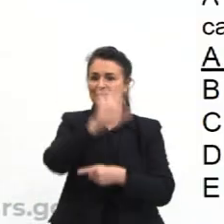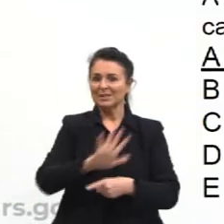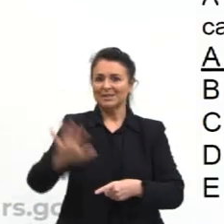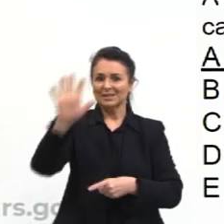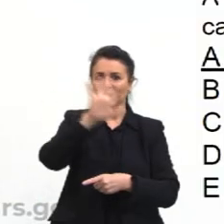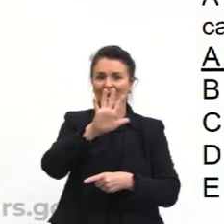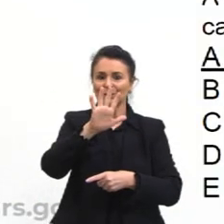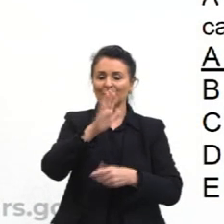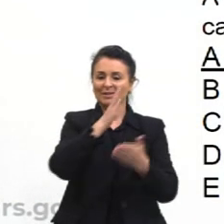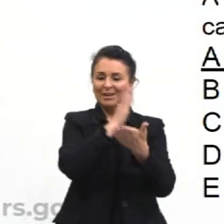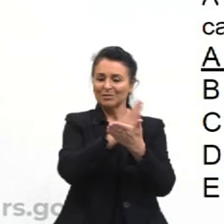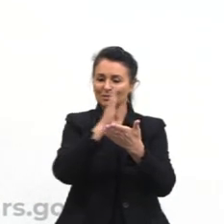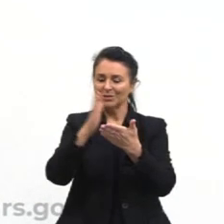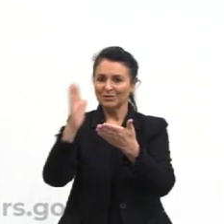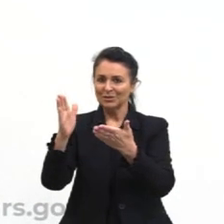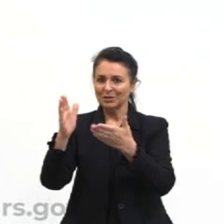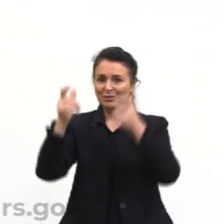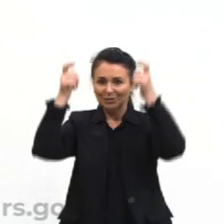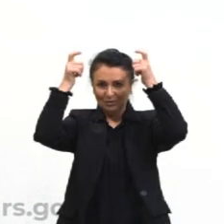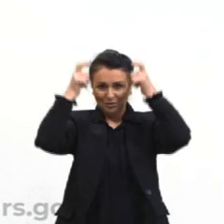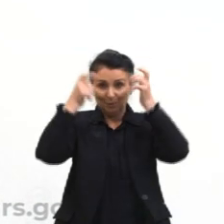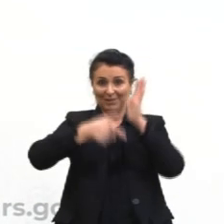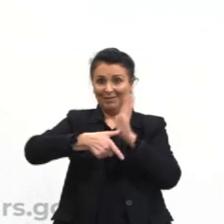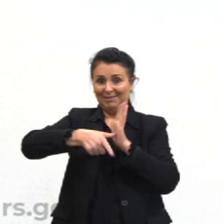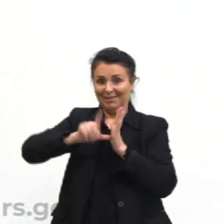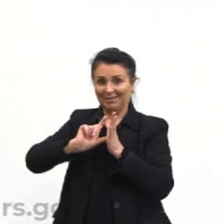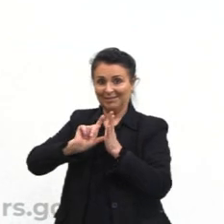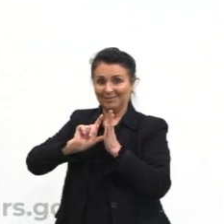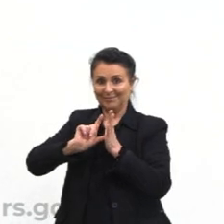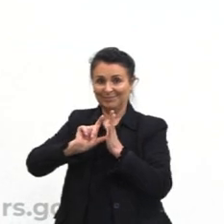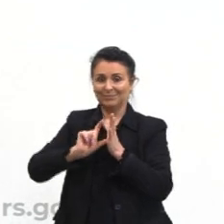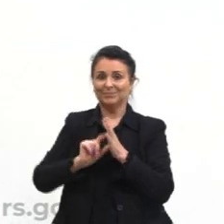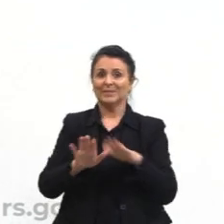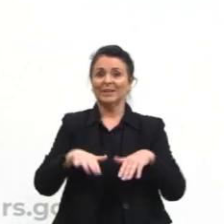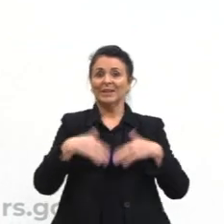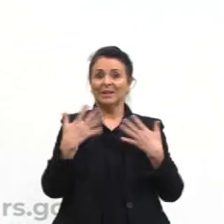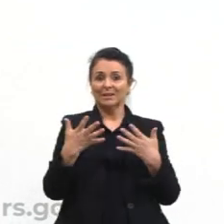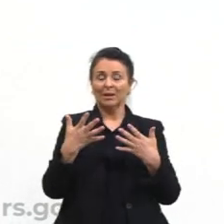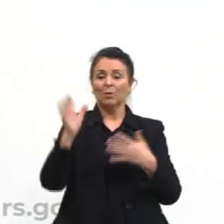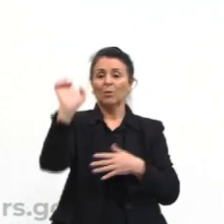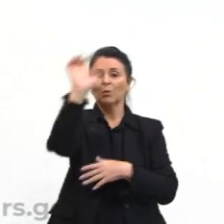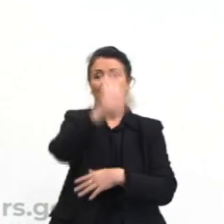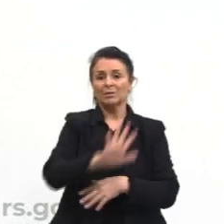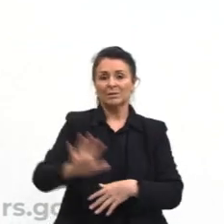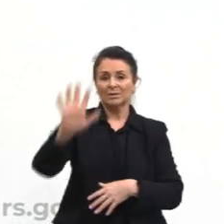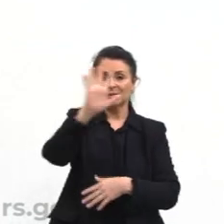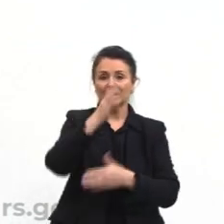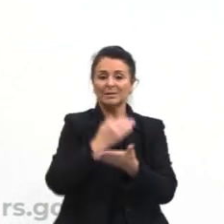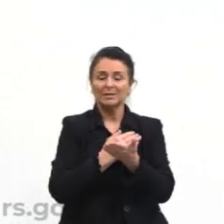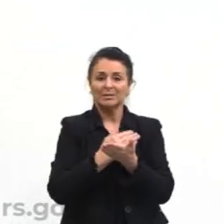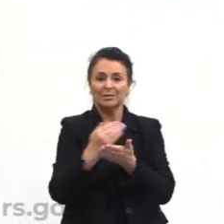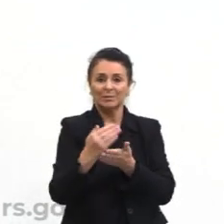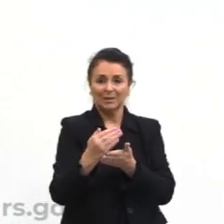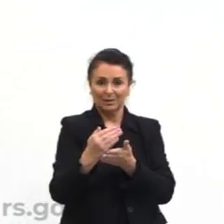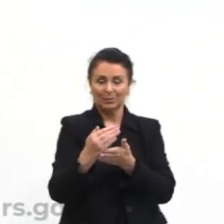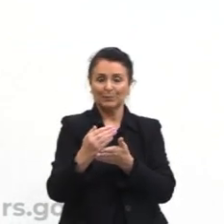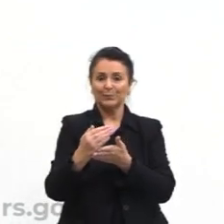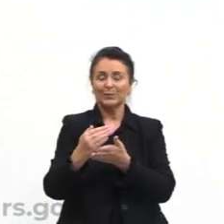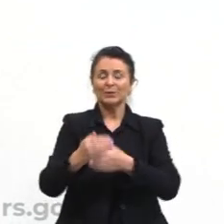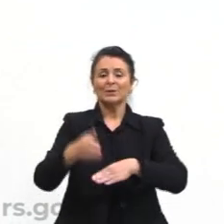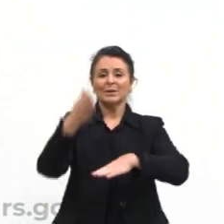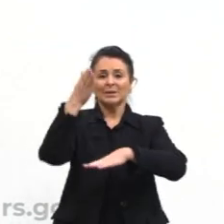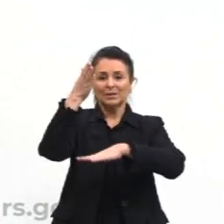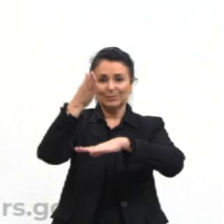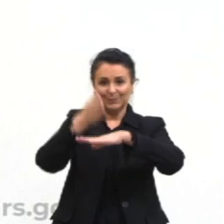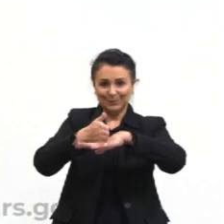os senhores feudais. Então, gente, esses estados nacionais surgiram no início da Idade Moderna. eu